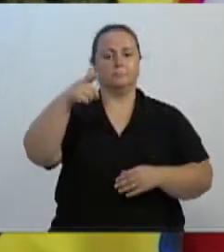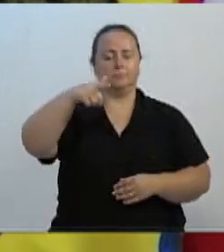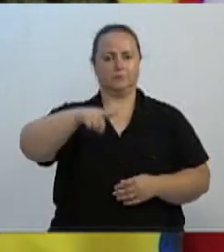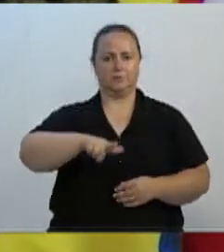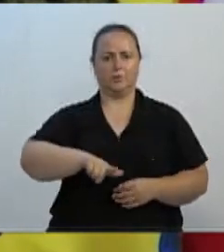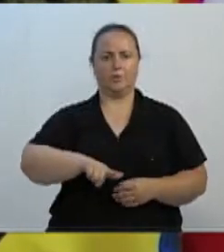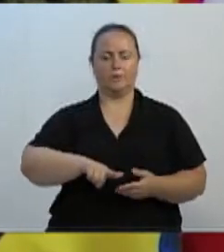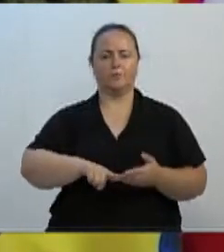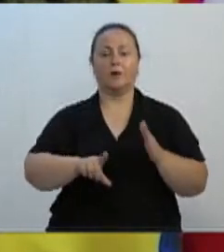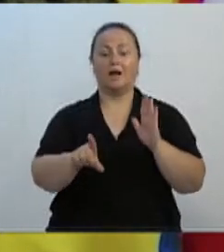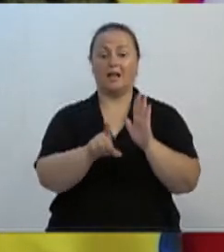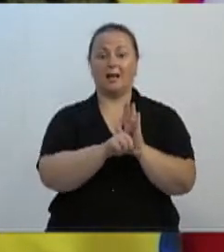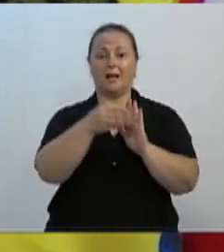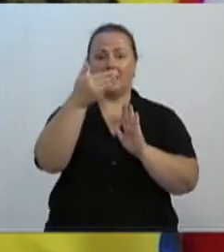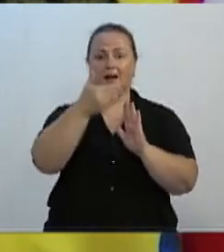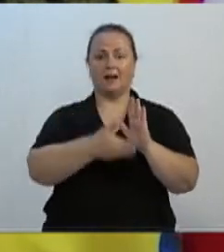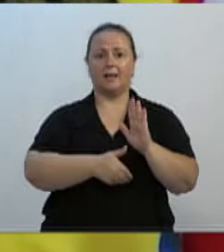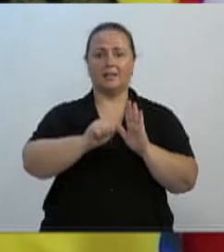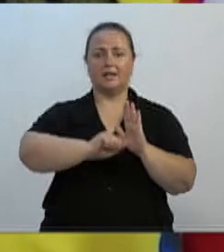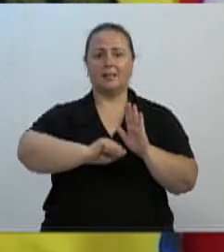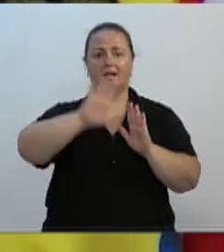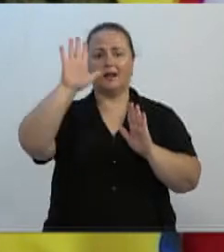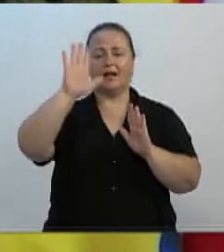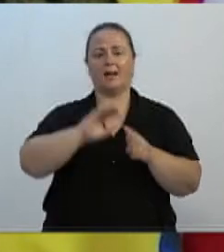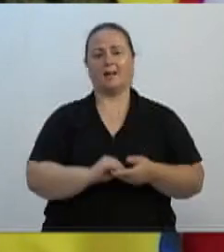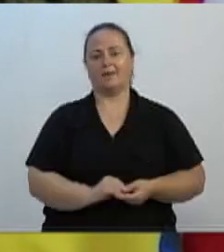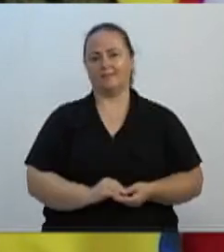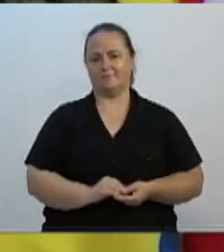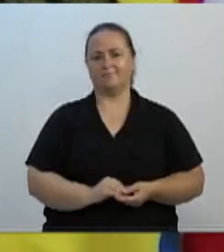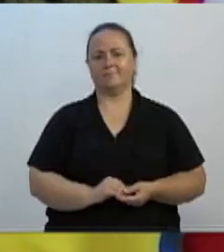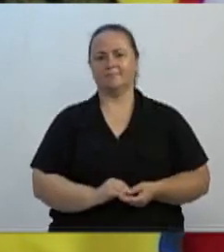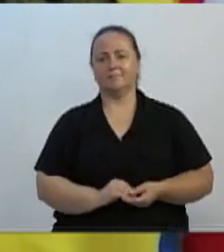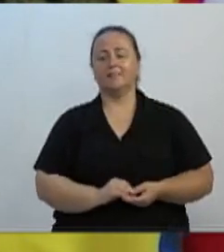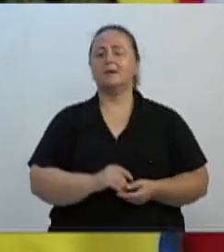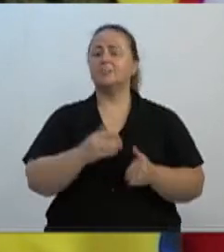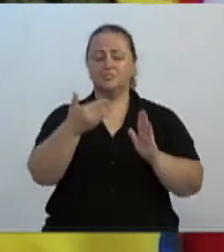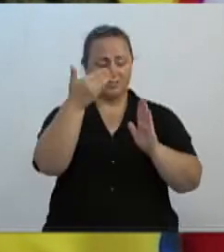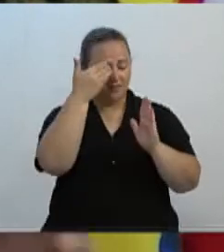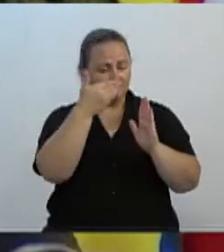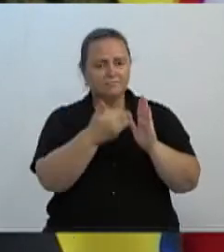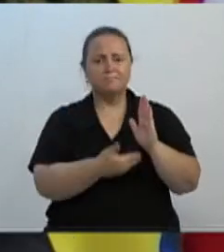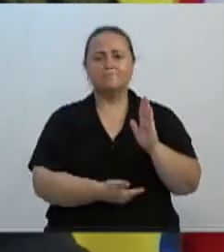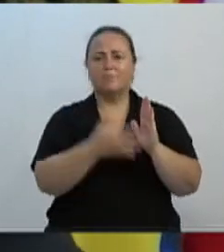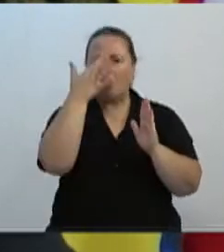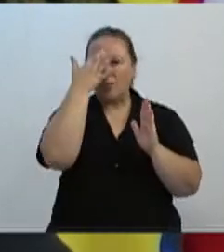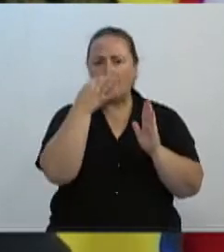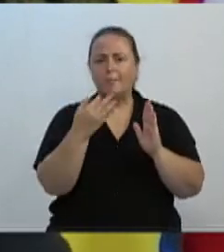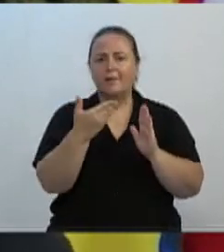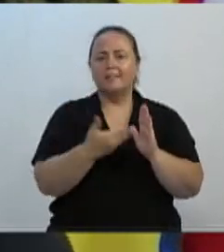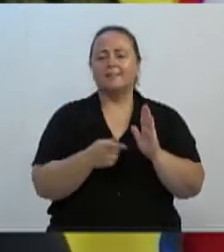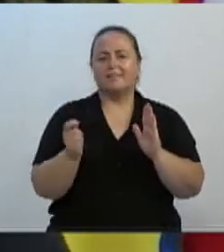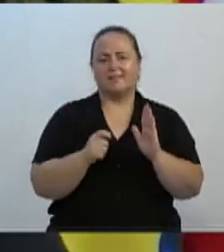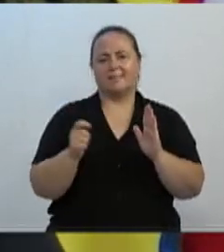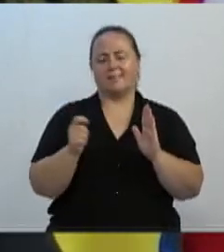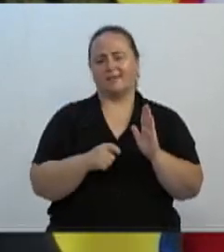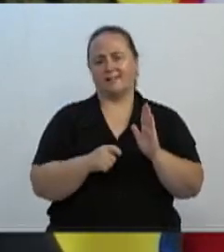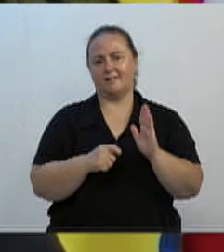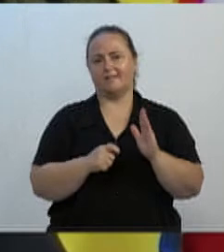legislação é muito clara, o legislador colocou na letra da lei o espírito daquilo que ele objetivava.